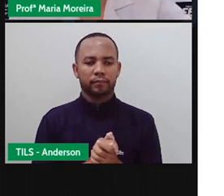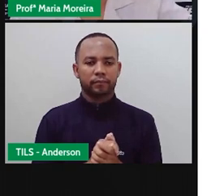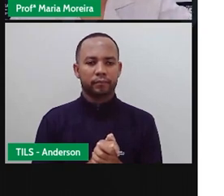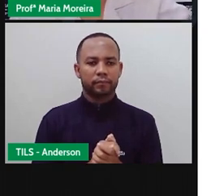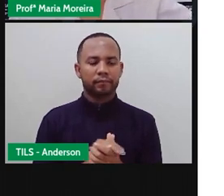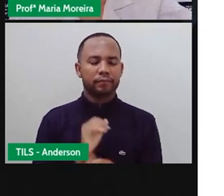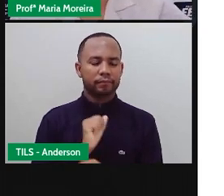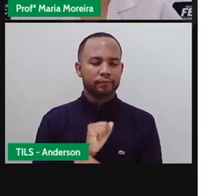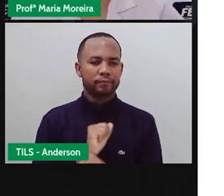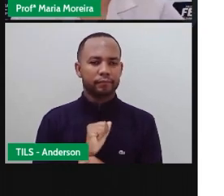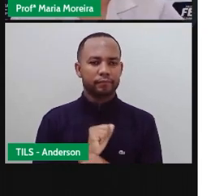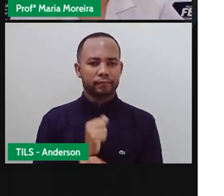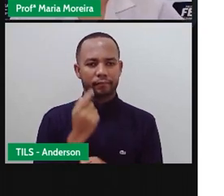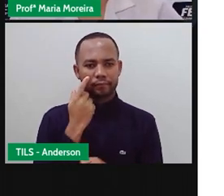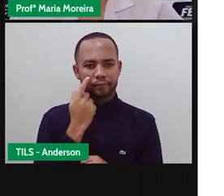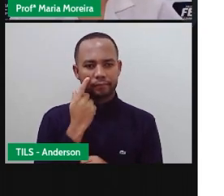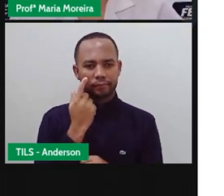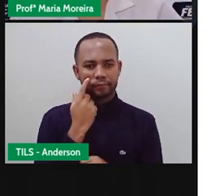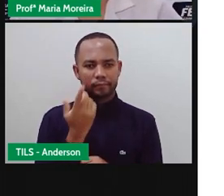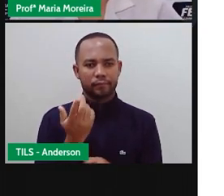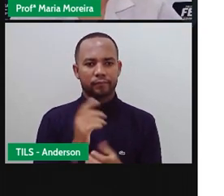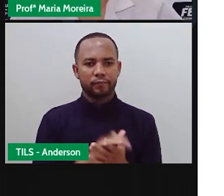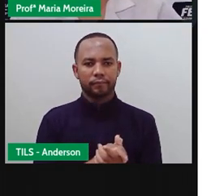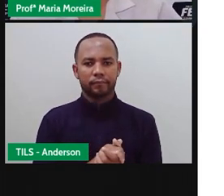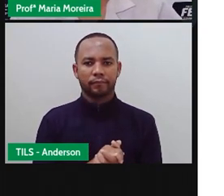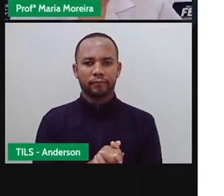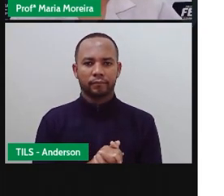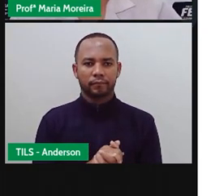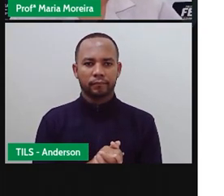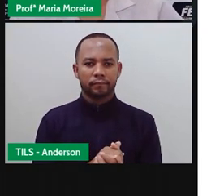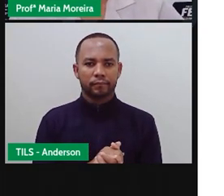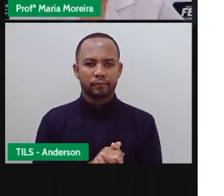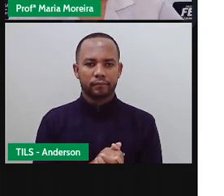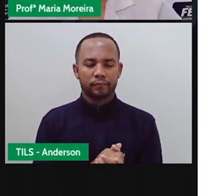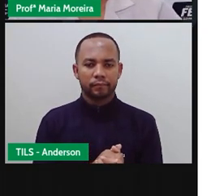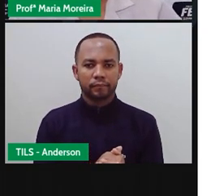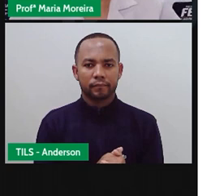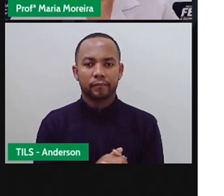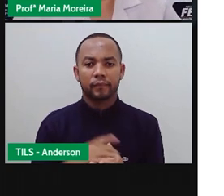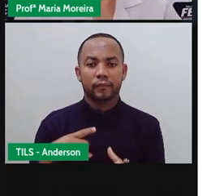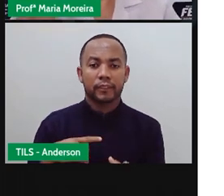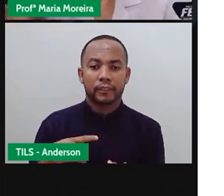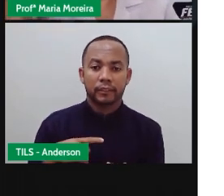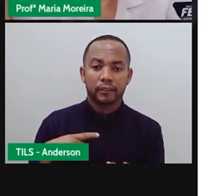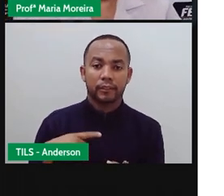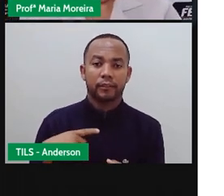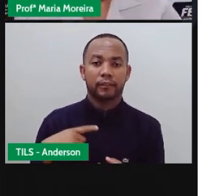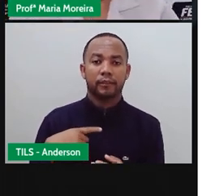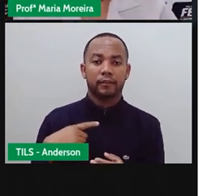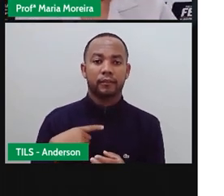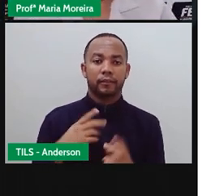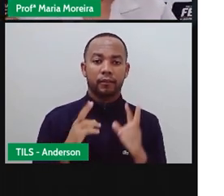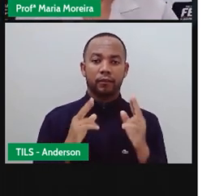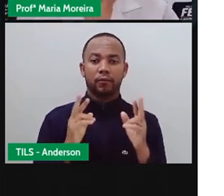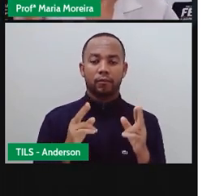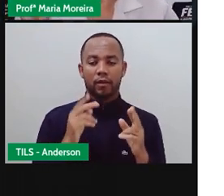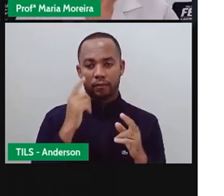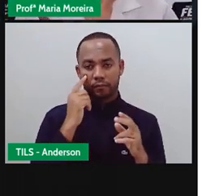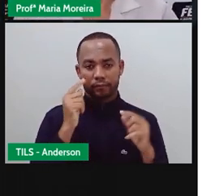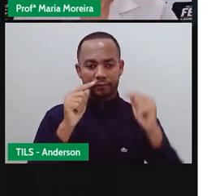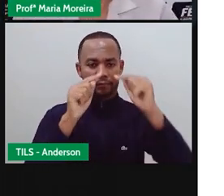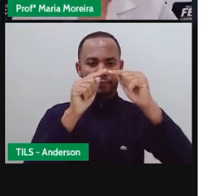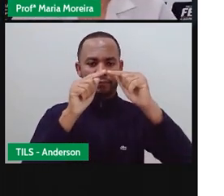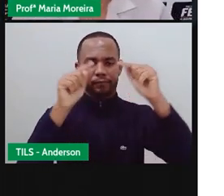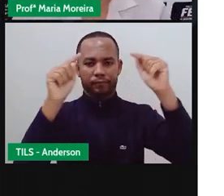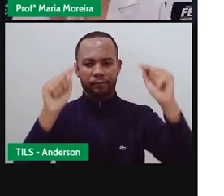daqui a pouco, né? Aí no decorrer da nossa semana Bom E aí temos aqui, né? Esse mesmo quadro Que a PRO fez a impressão Aqui